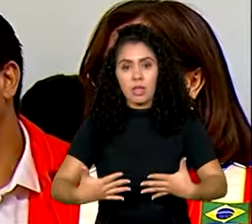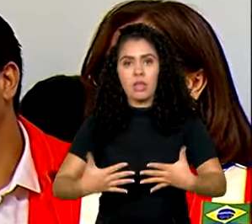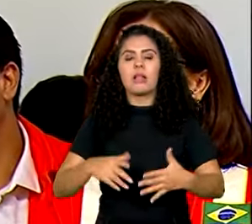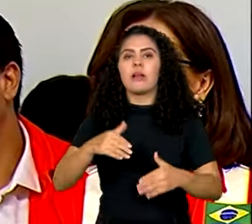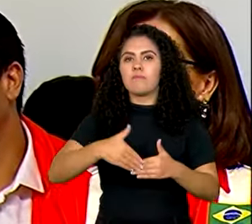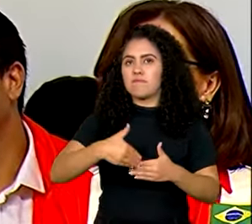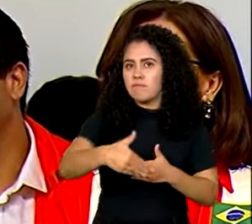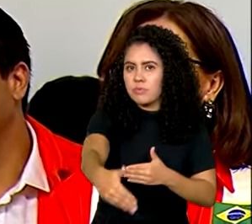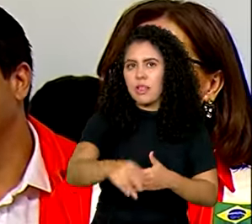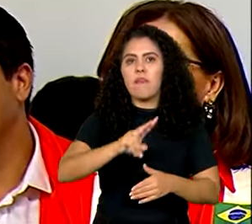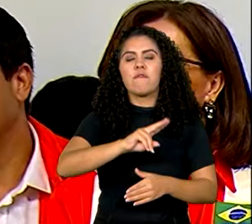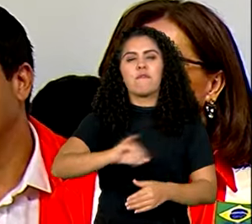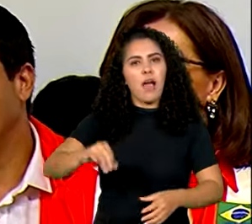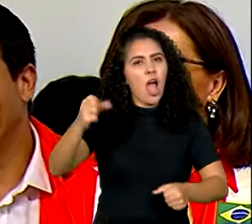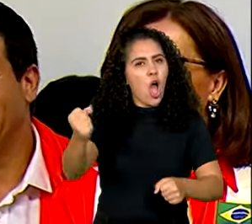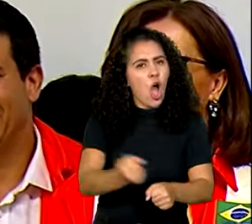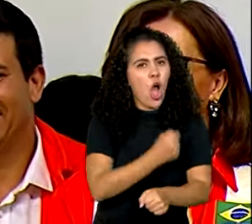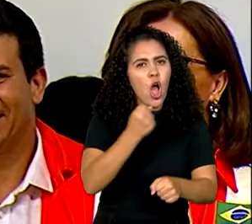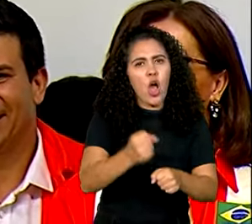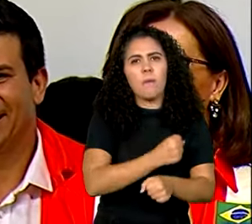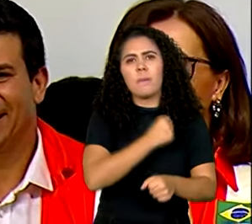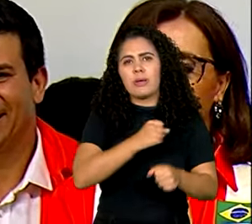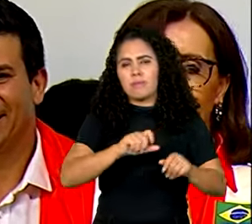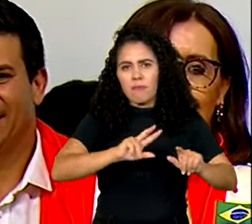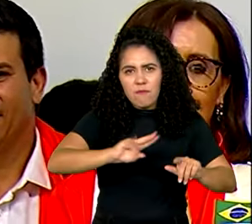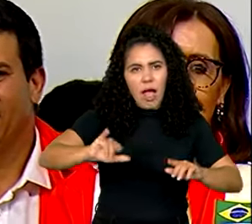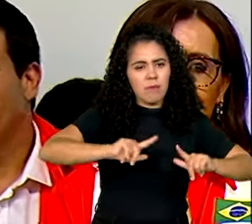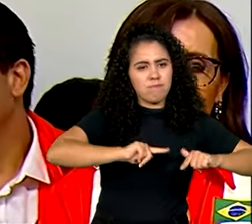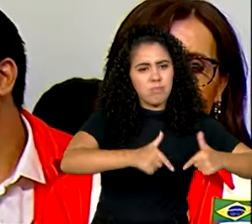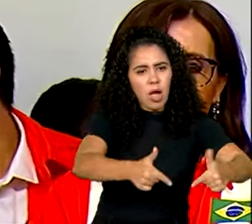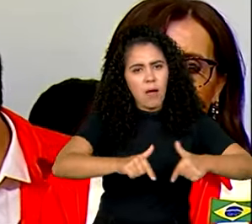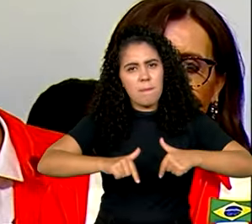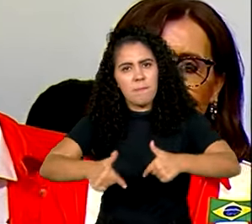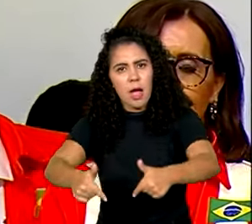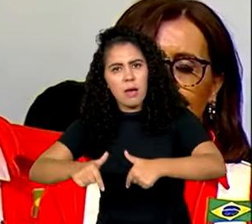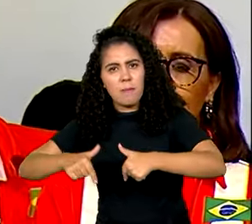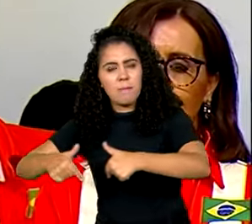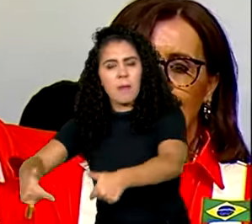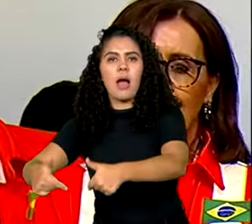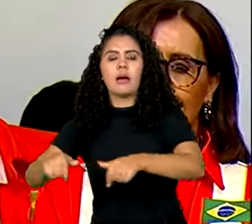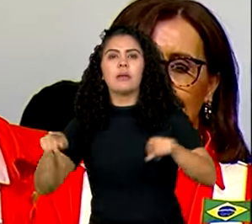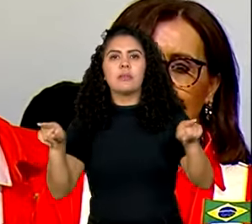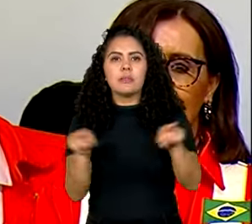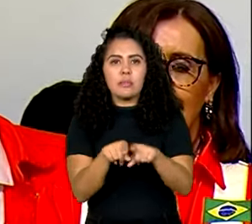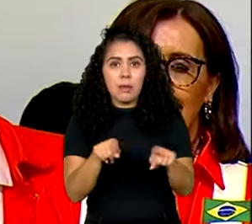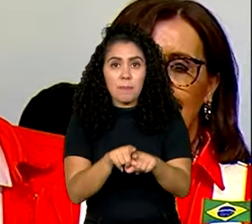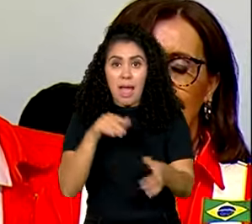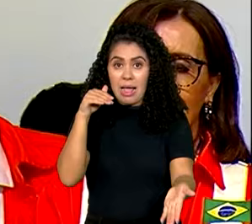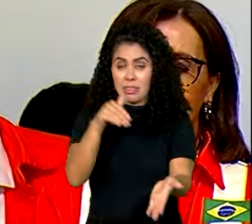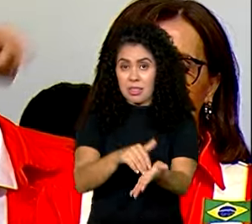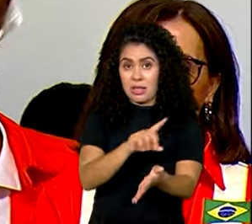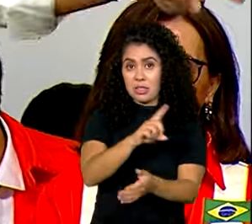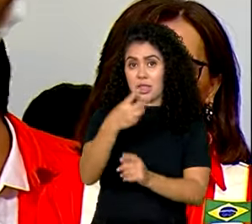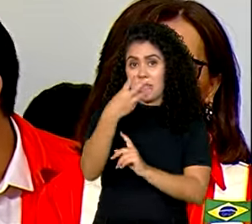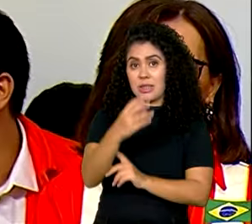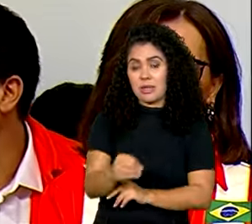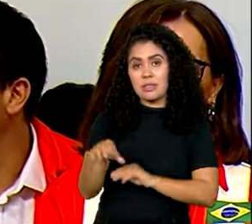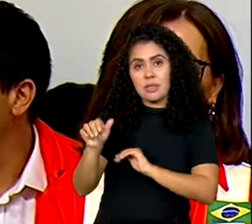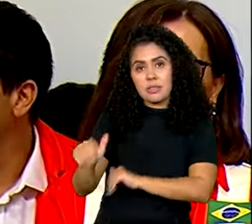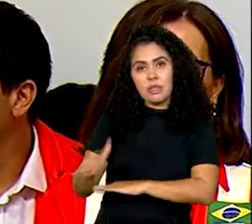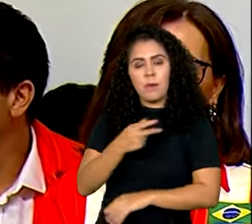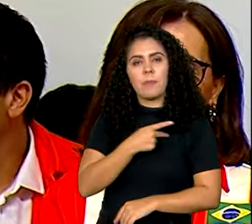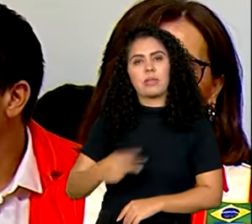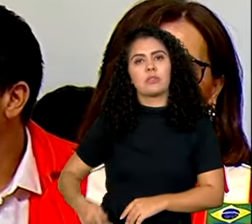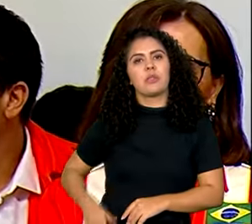obras sairão do papel, a exemplo da transnordestina, que até 30 de setembro, o presidente